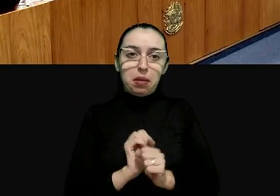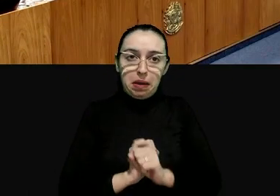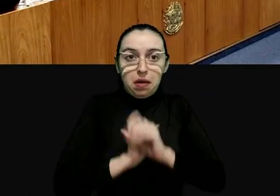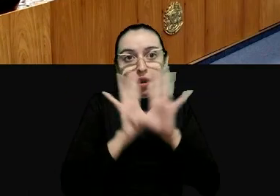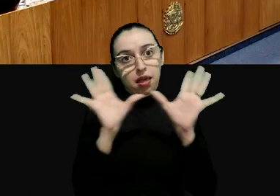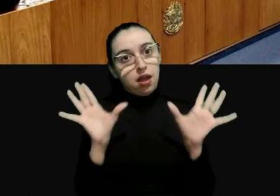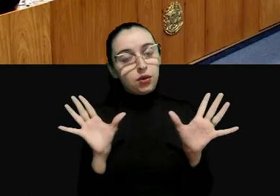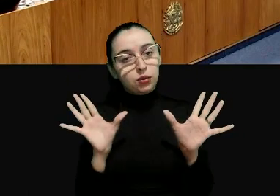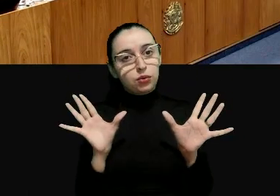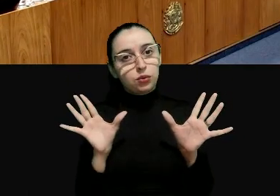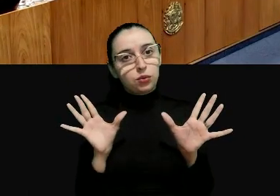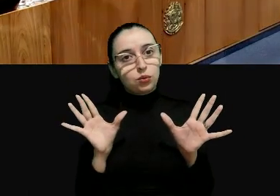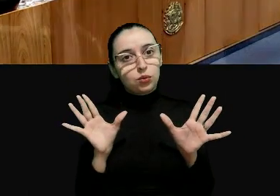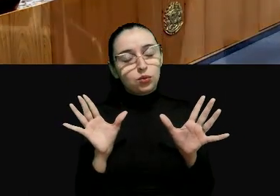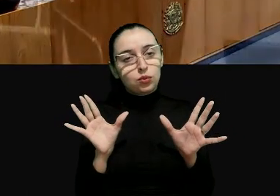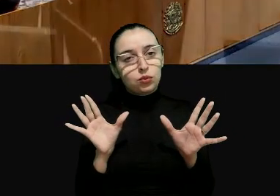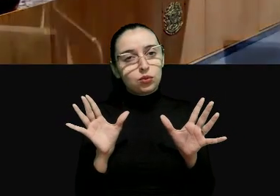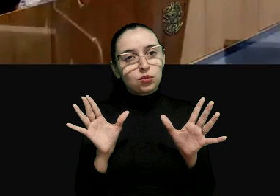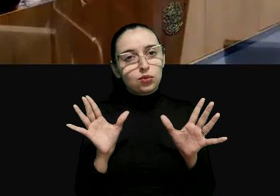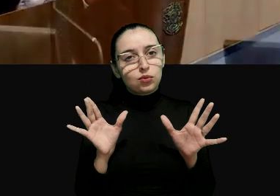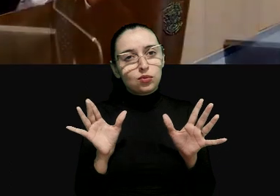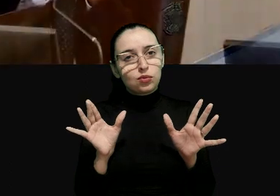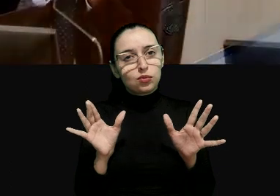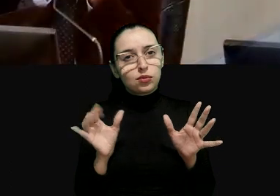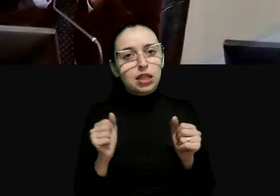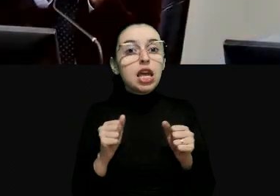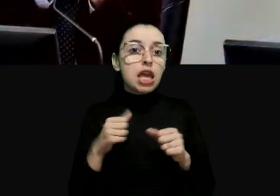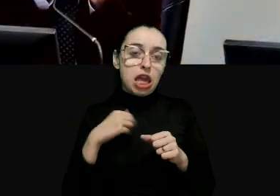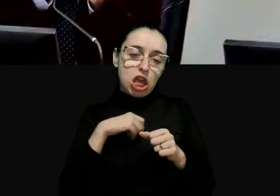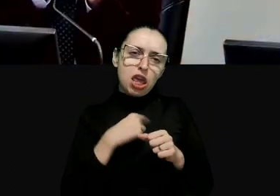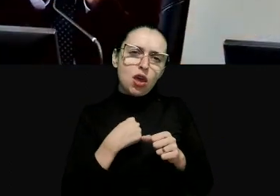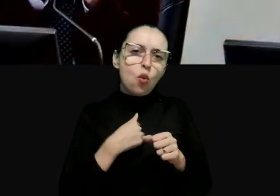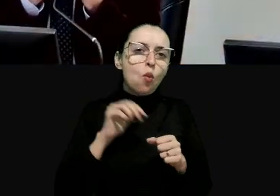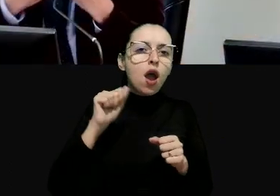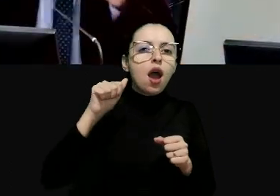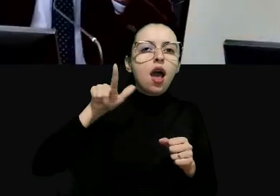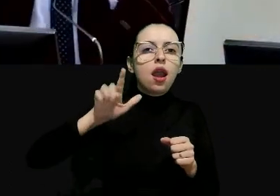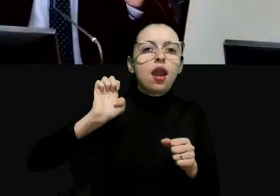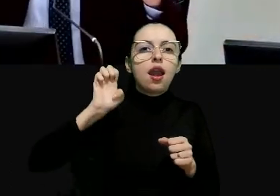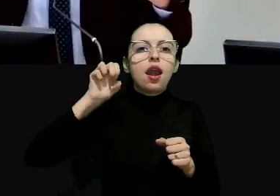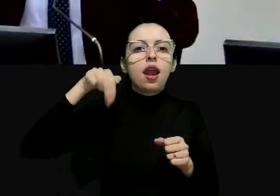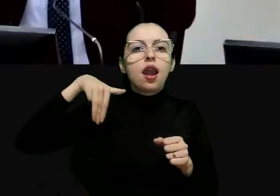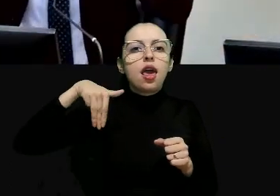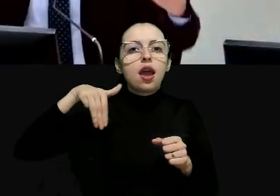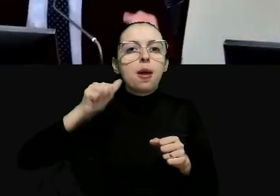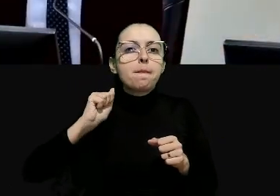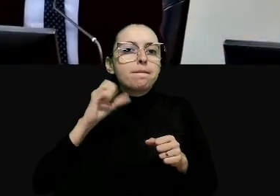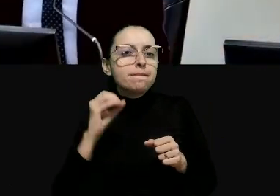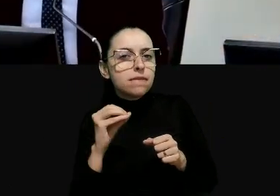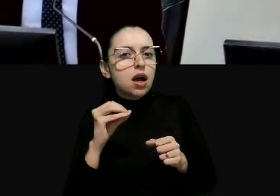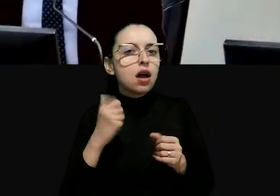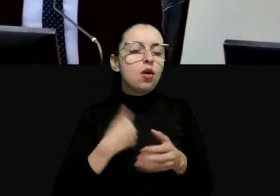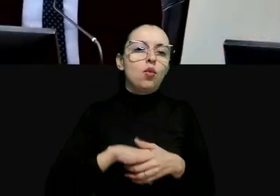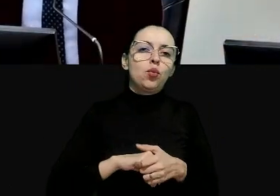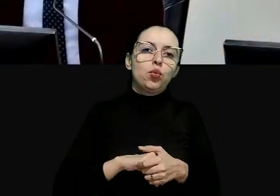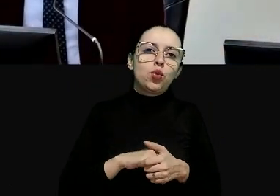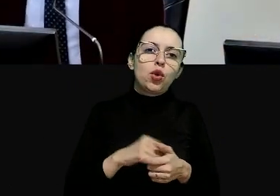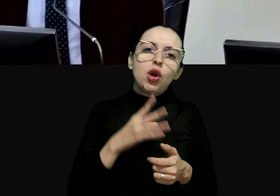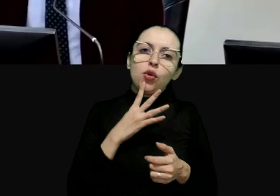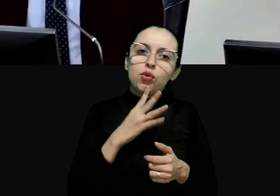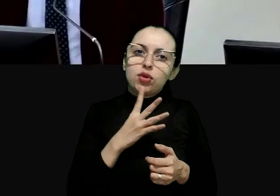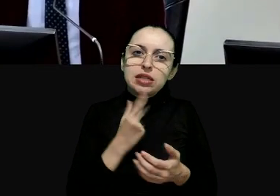isso é isso é minha visão e eu sou europeu sou alemã e vejo as coisas desde muito lejos